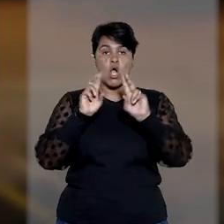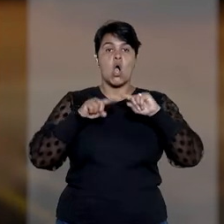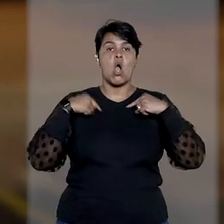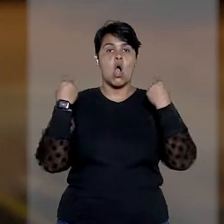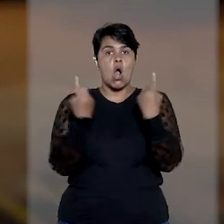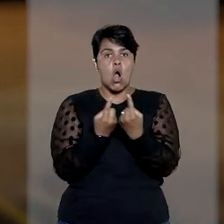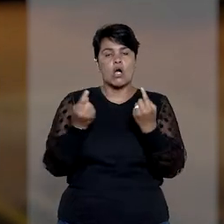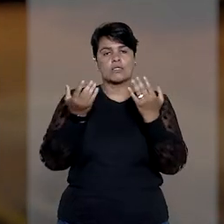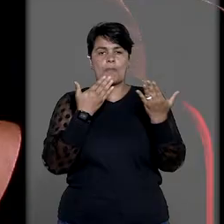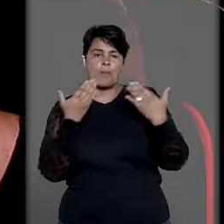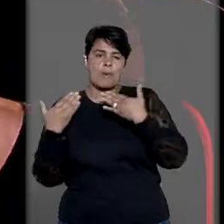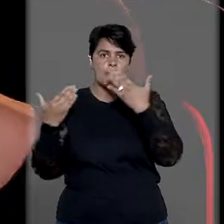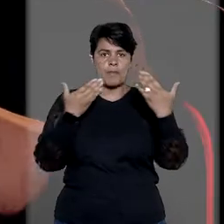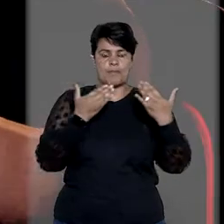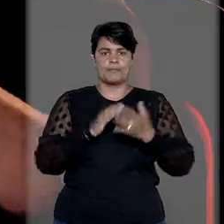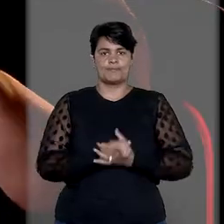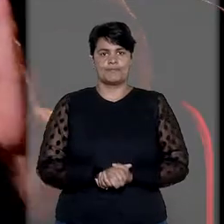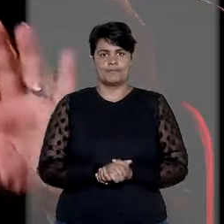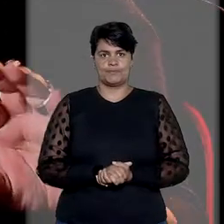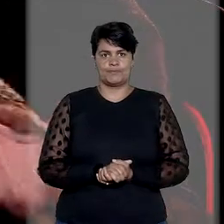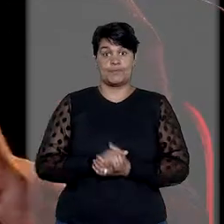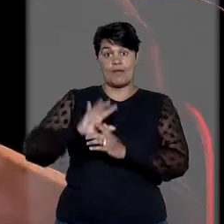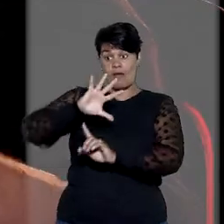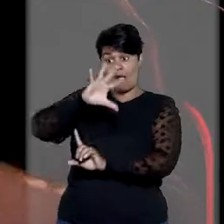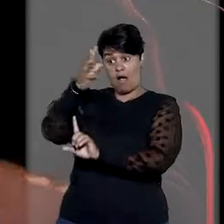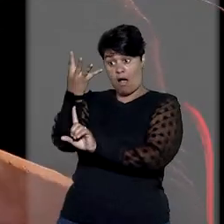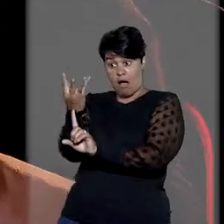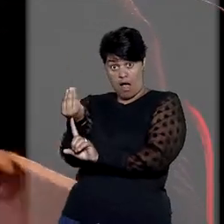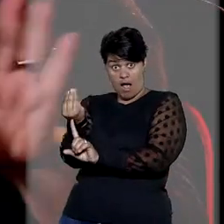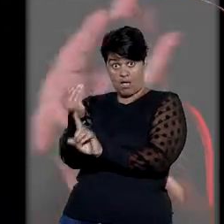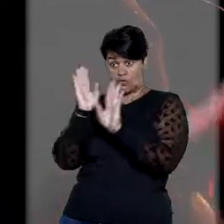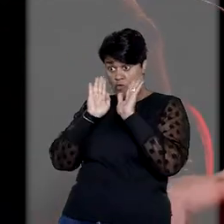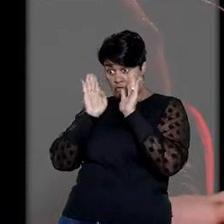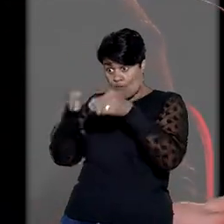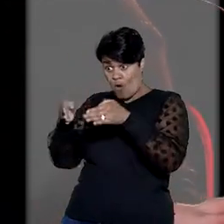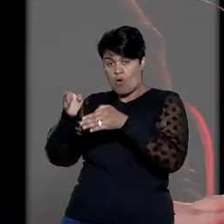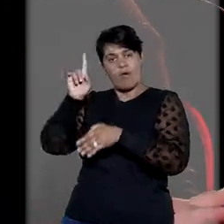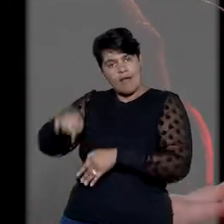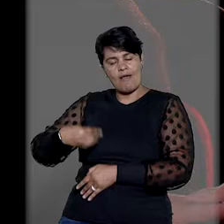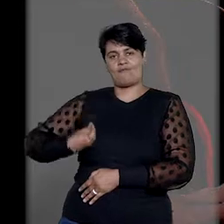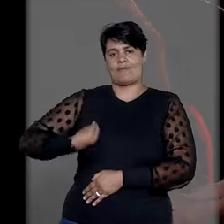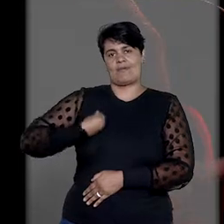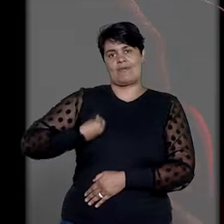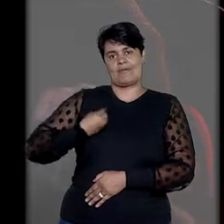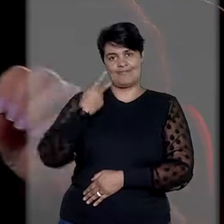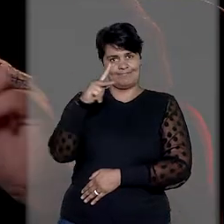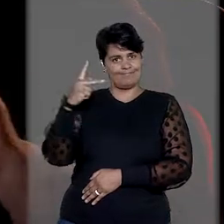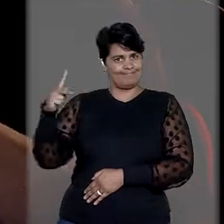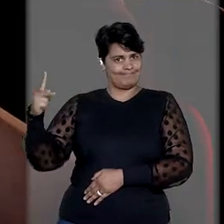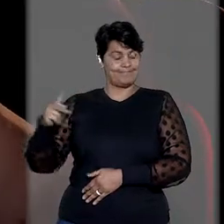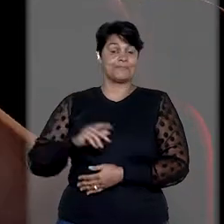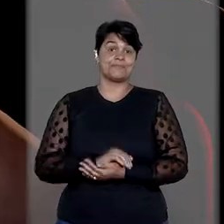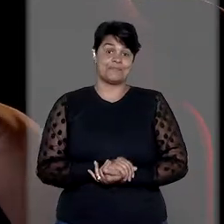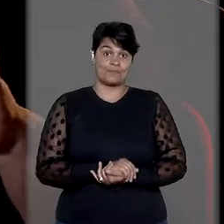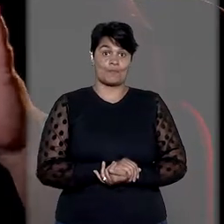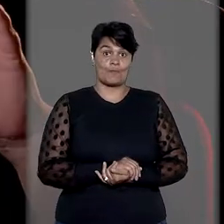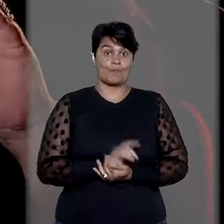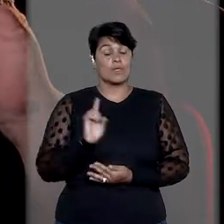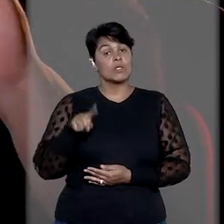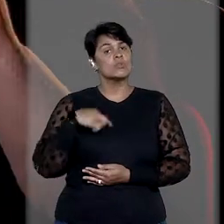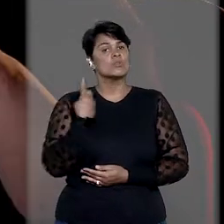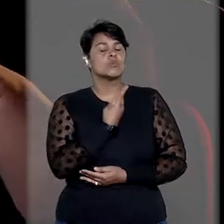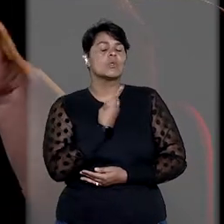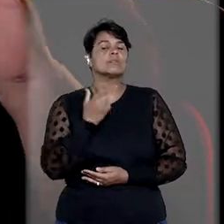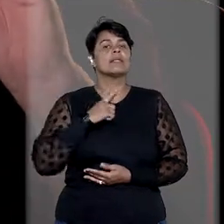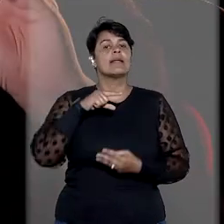conversa. A arte não fala da arte. A arte fala da vida. E a gente trouxe